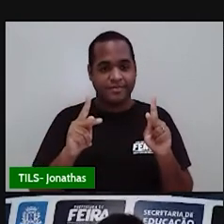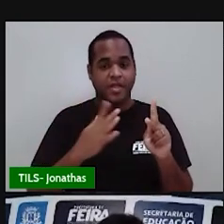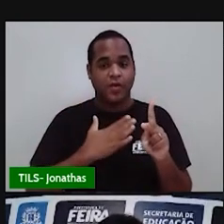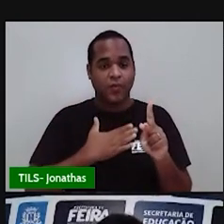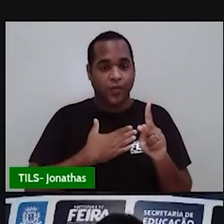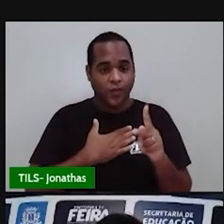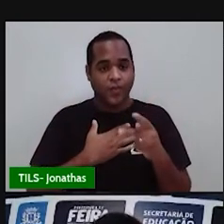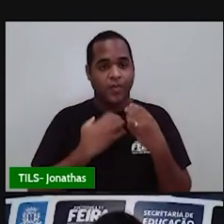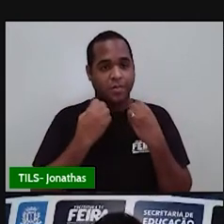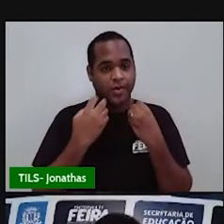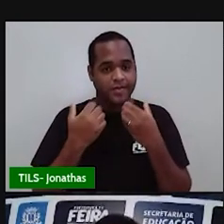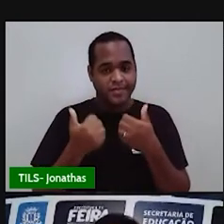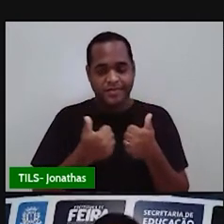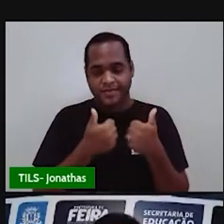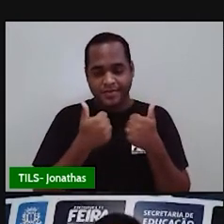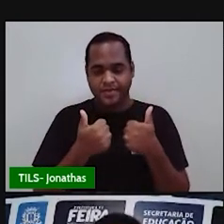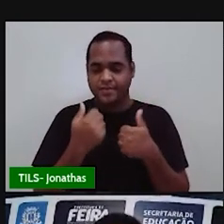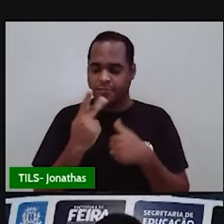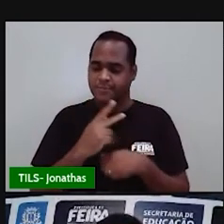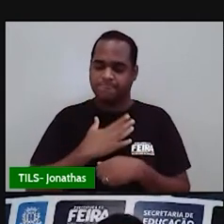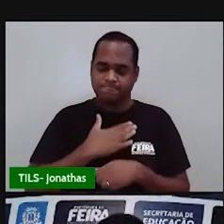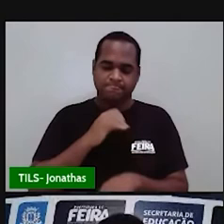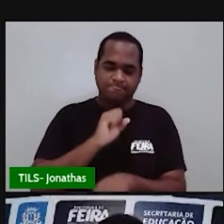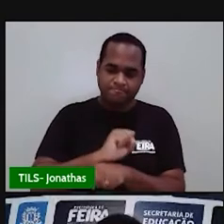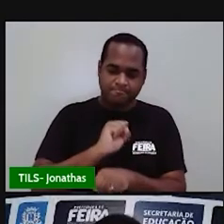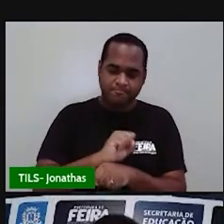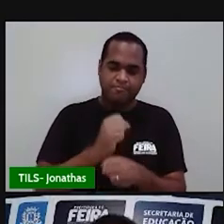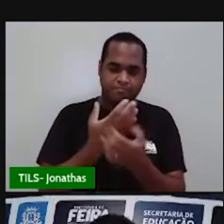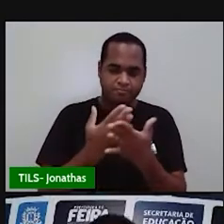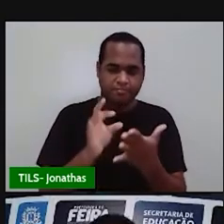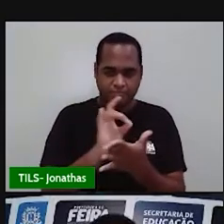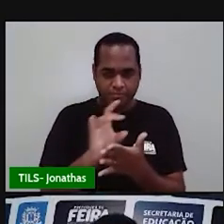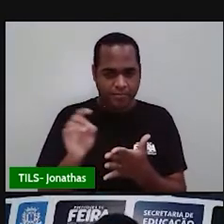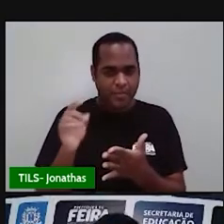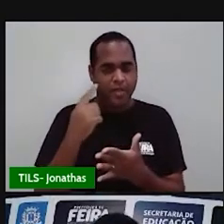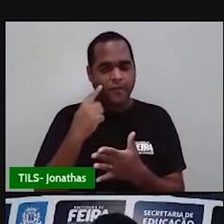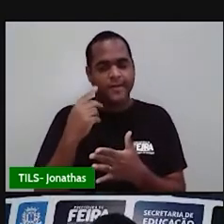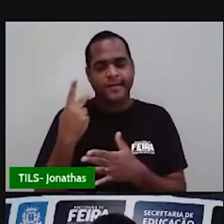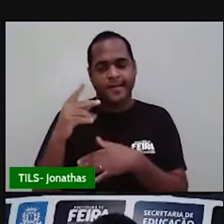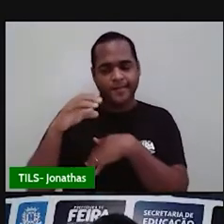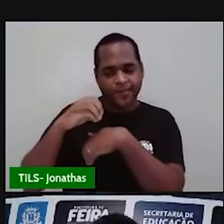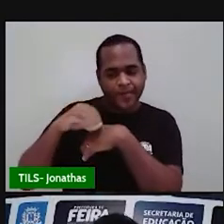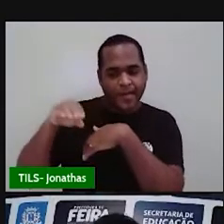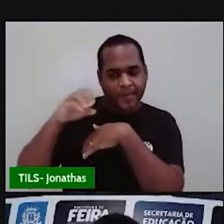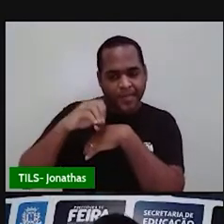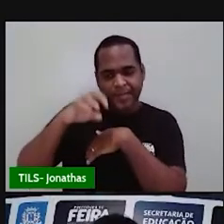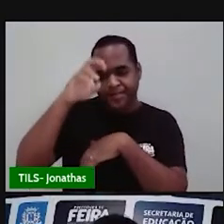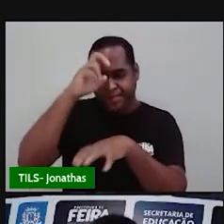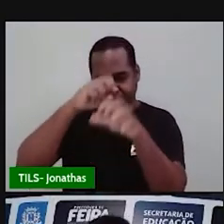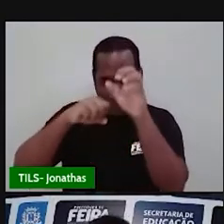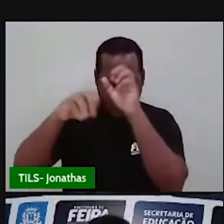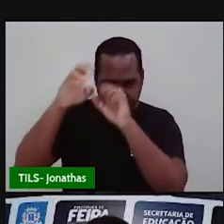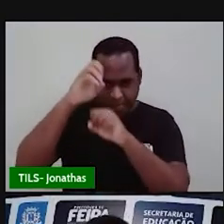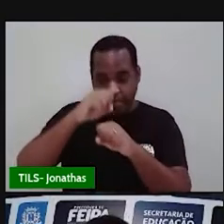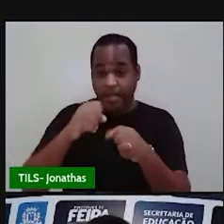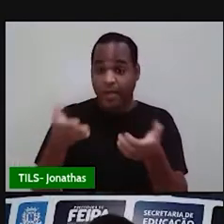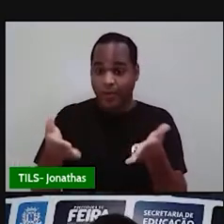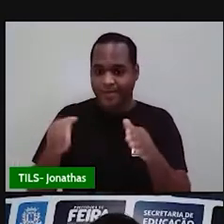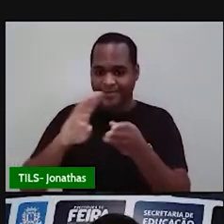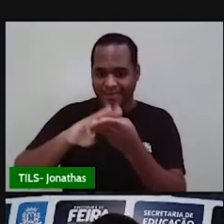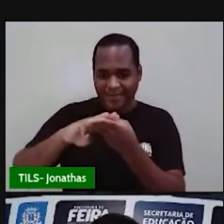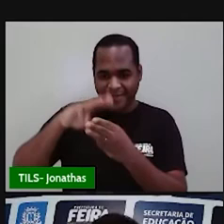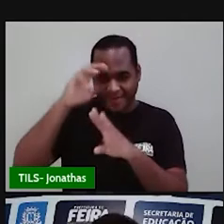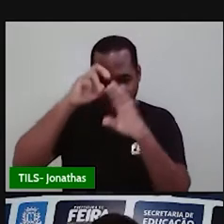Gostou? Eu espero que sim. Passa esse conhecimento que você está aprendendo aqui, nessa aula de matemática,